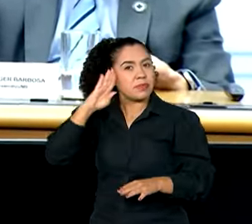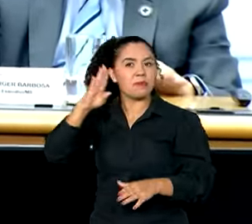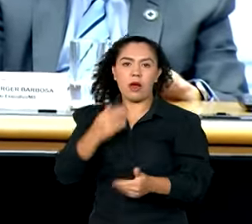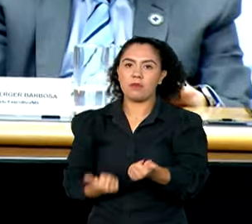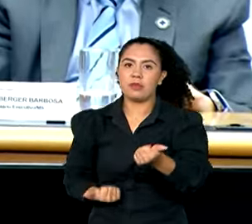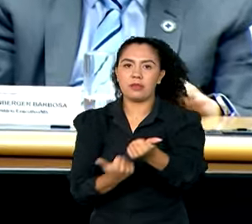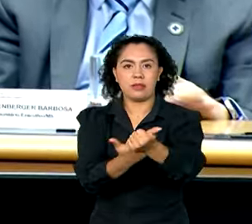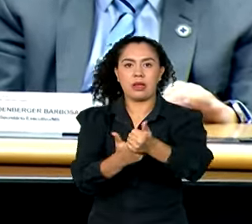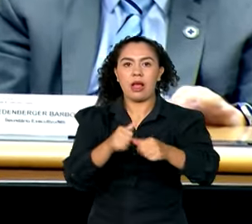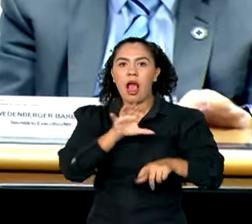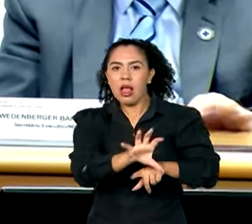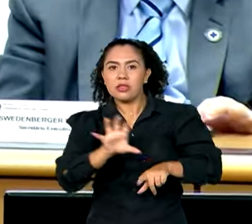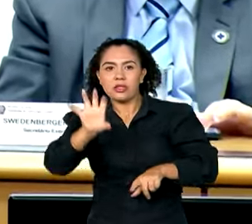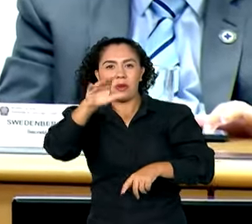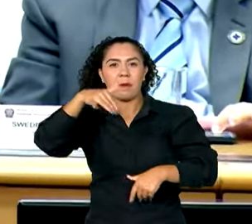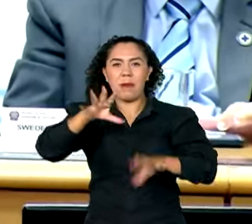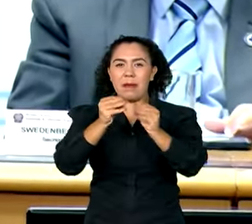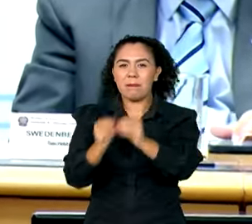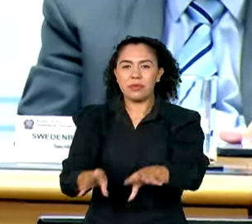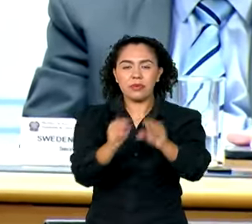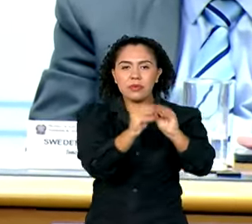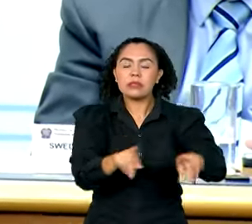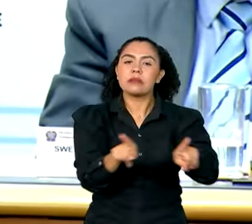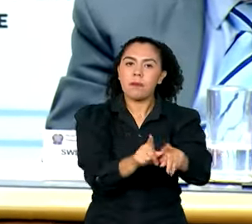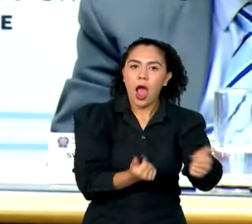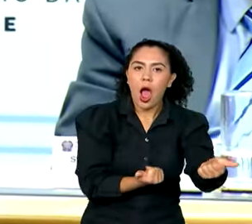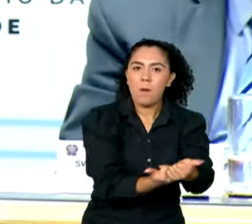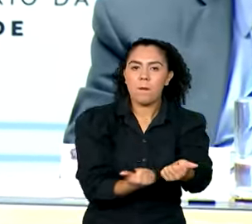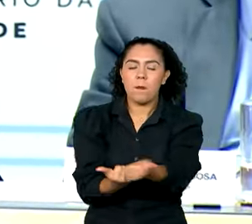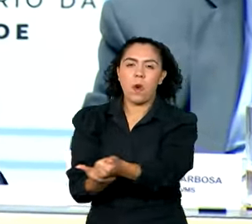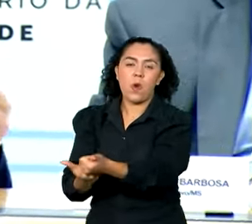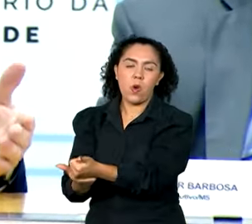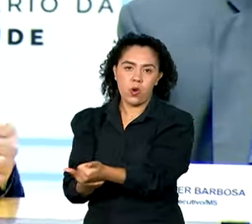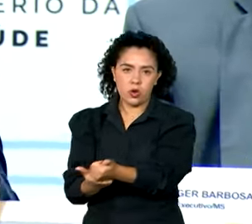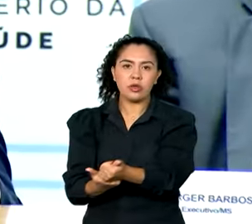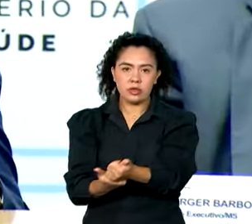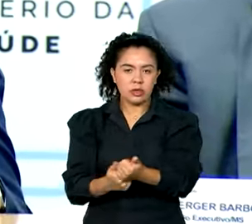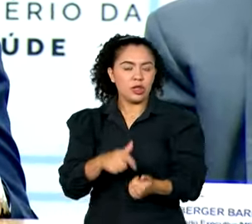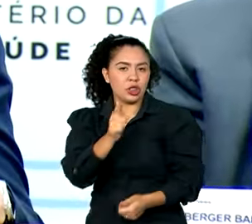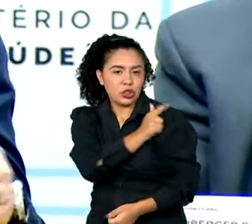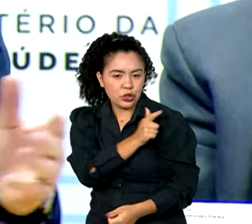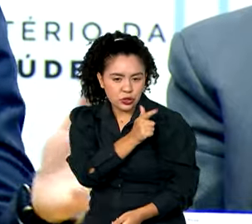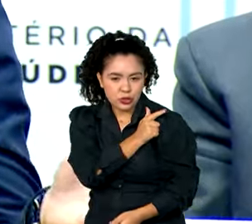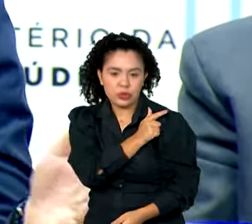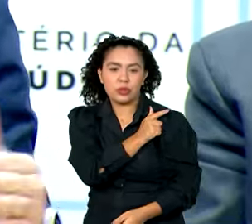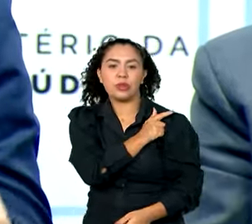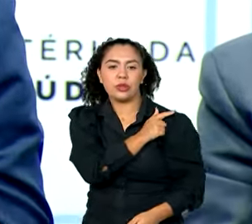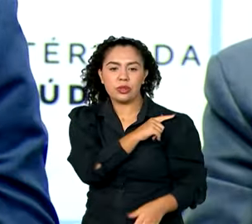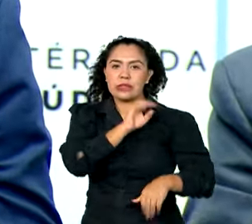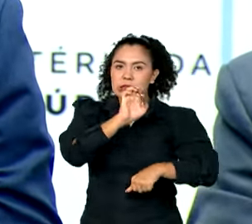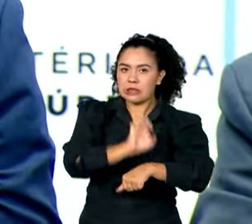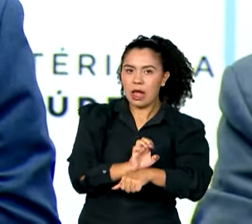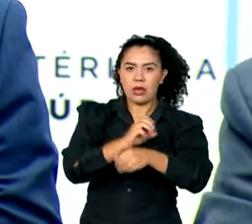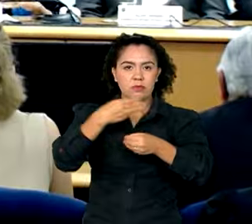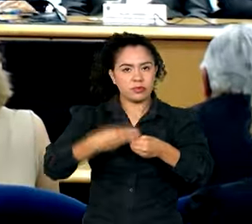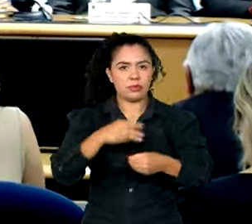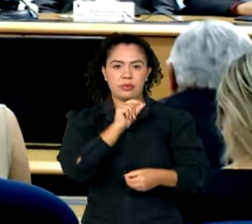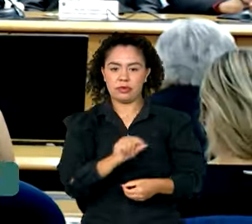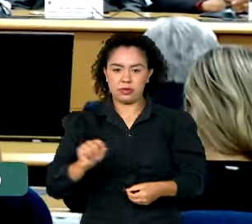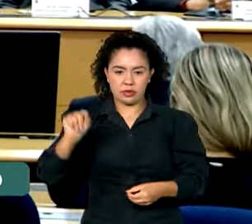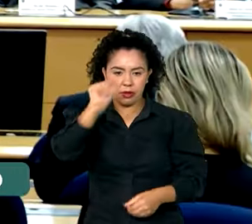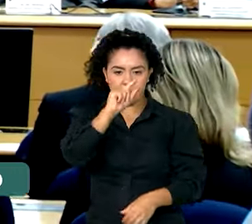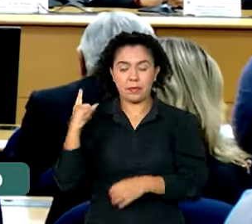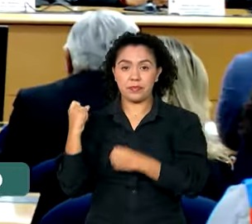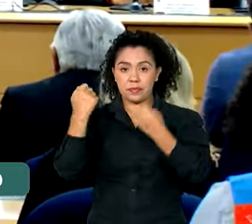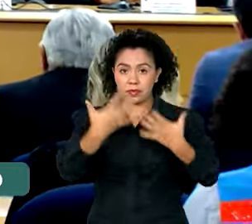para avaliação de situação e apoio aos gestores, tanto de estado como dos municípios. É um